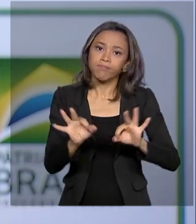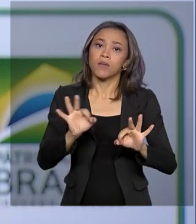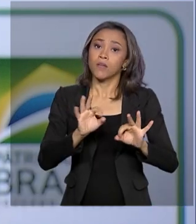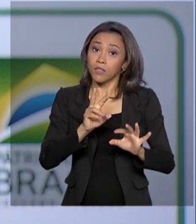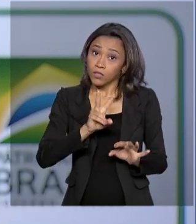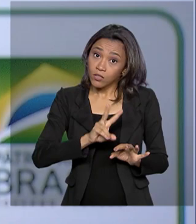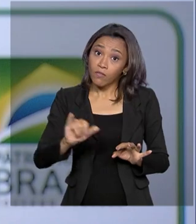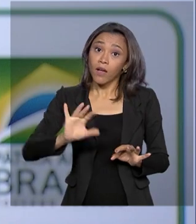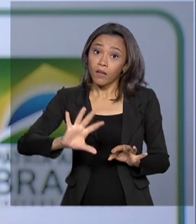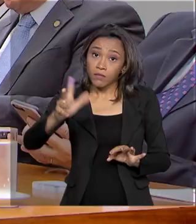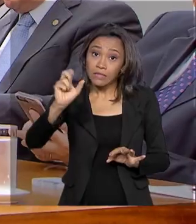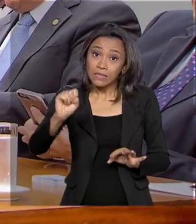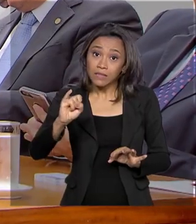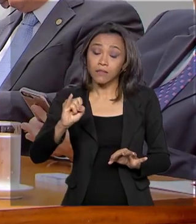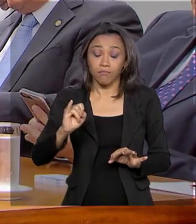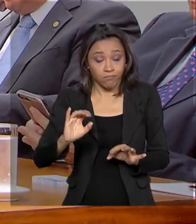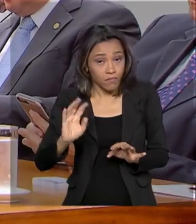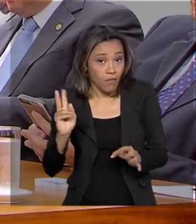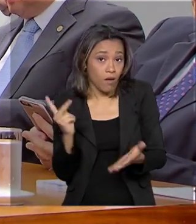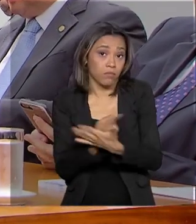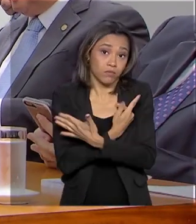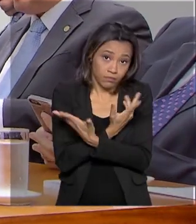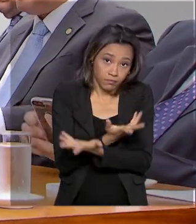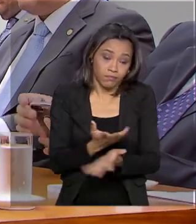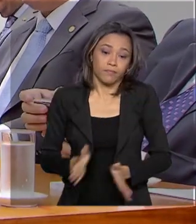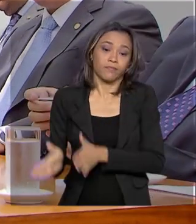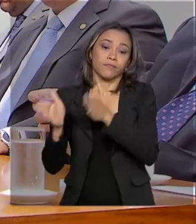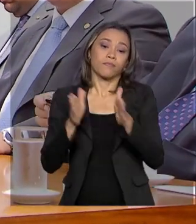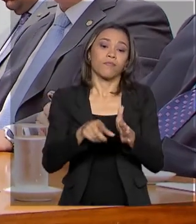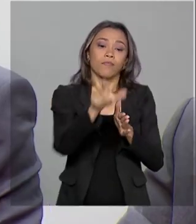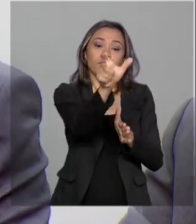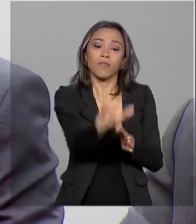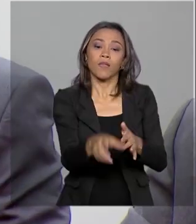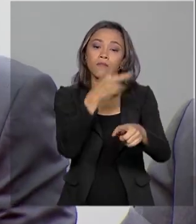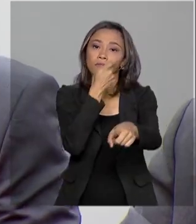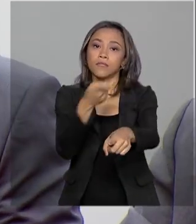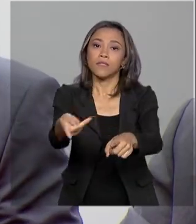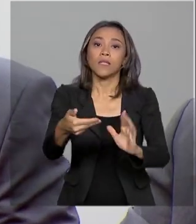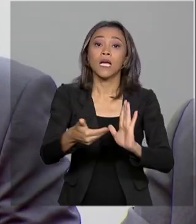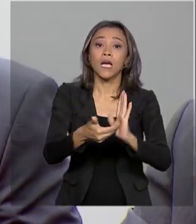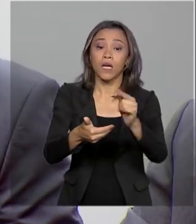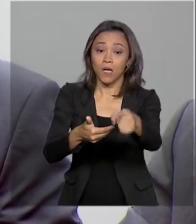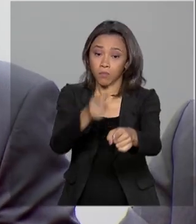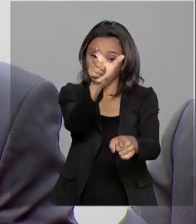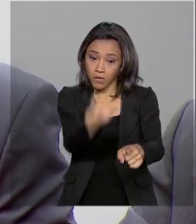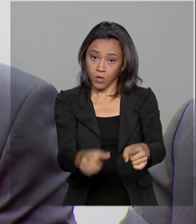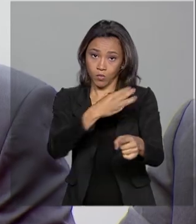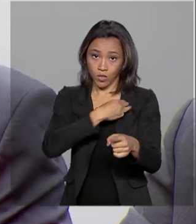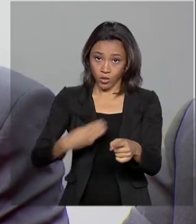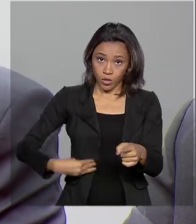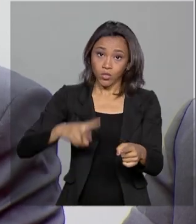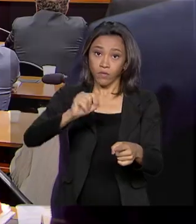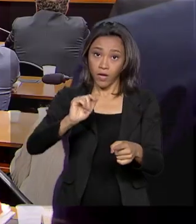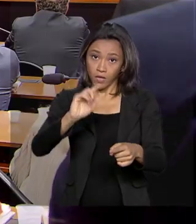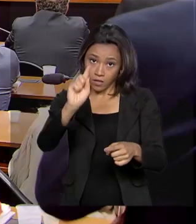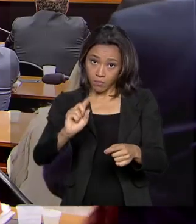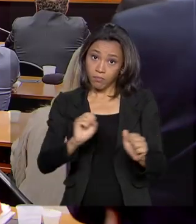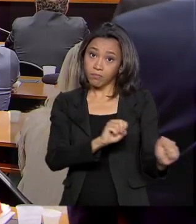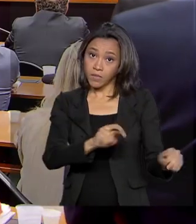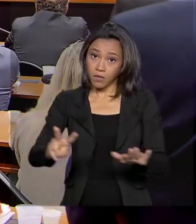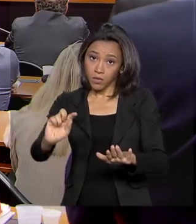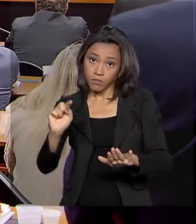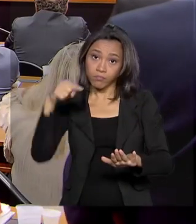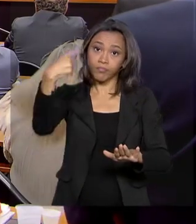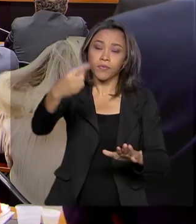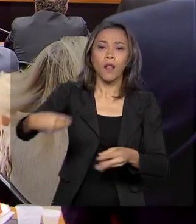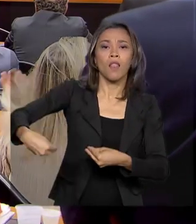acordo com a evolução da doença. Em visita à Câmara dos Deputados, o ministro da Saúde disse que vai enviar ao Congresso Nacional, na semana que vem, um novo